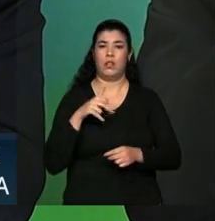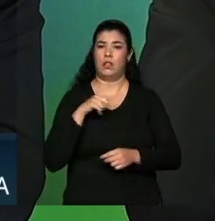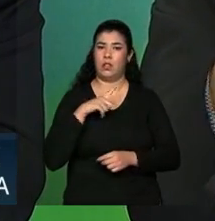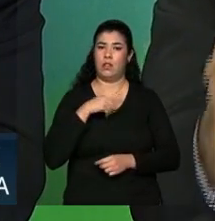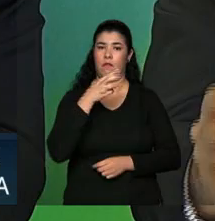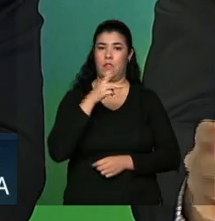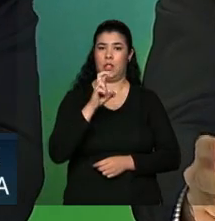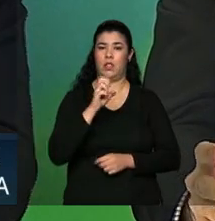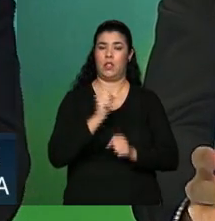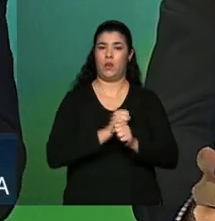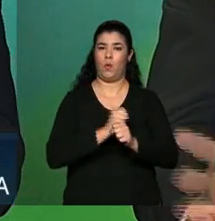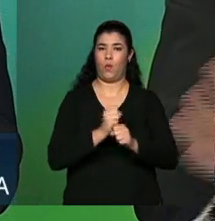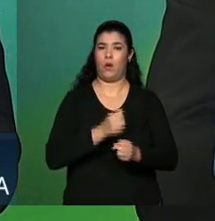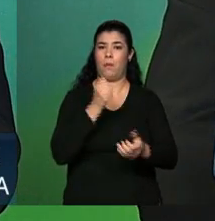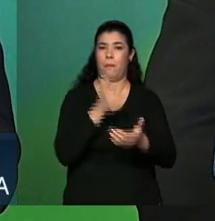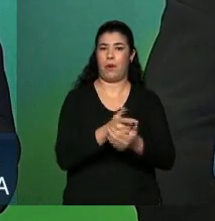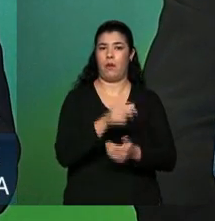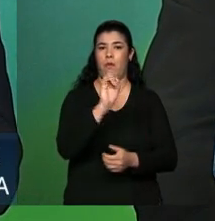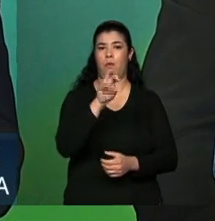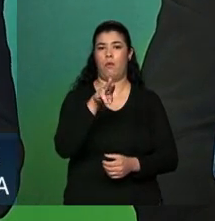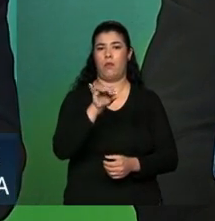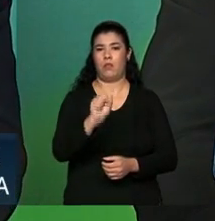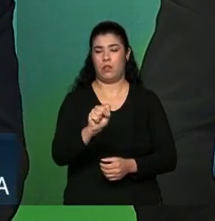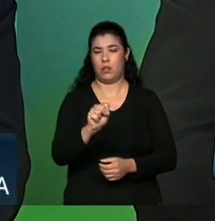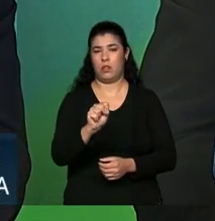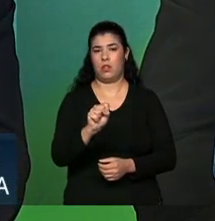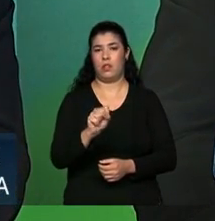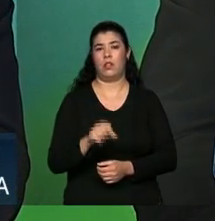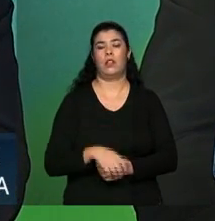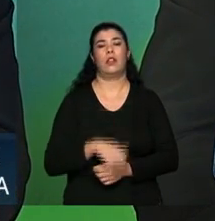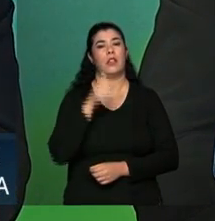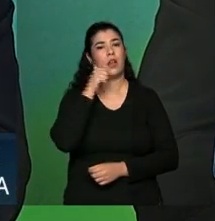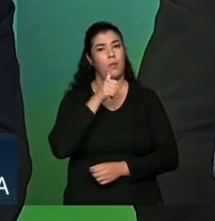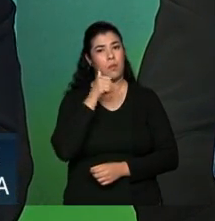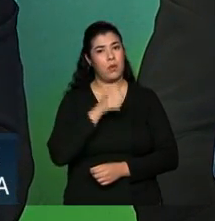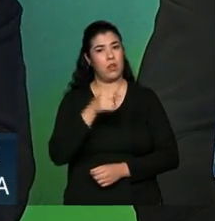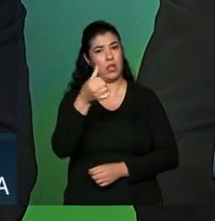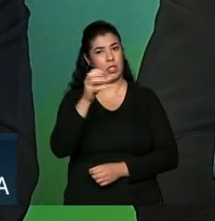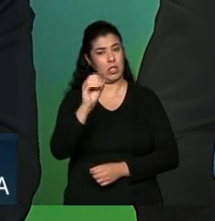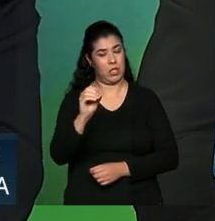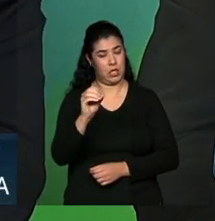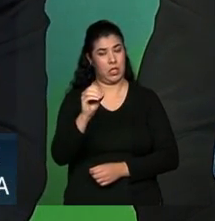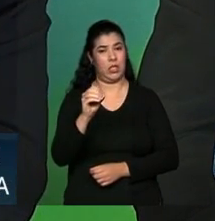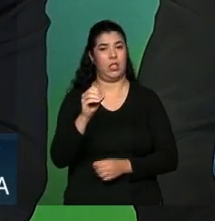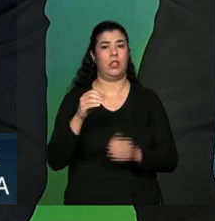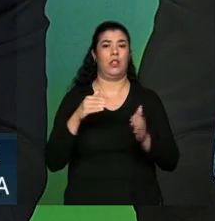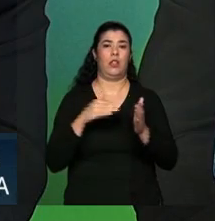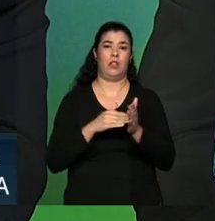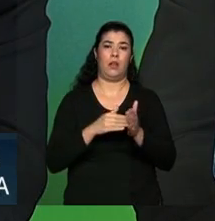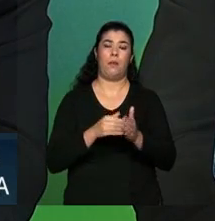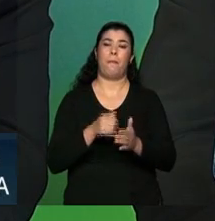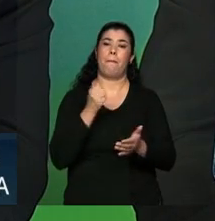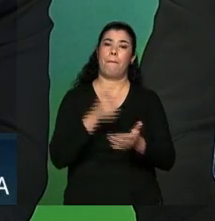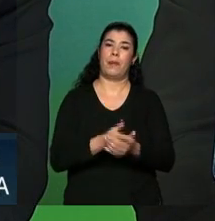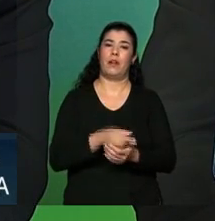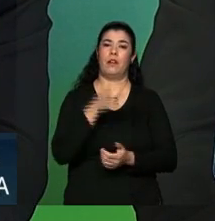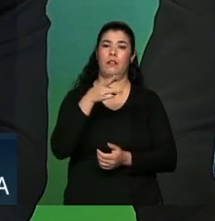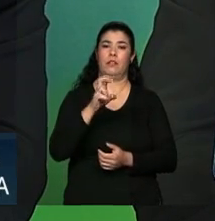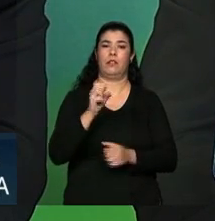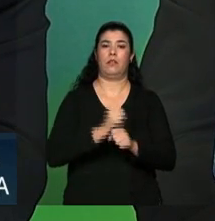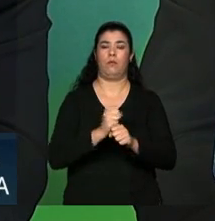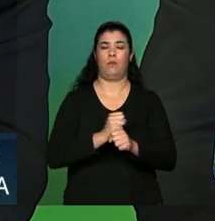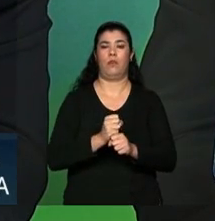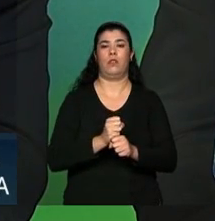de contribuição, e a mulher aos 60, com 30 anos de contribuição. Por que o limite nosso foi 100 e 90?